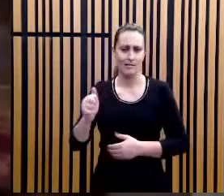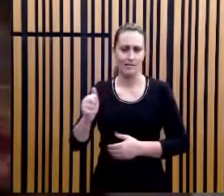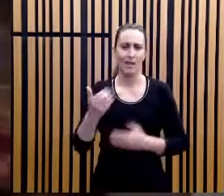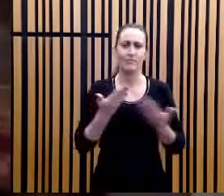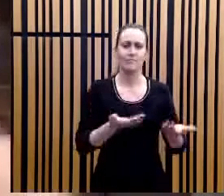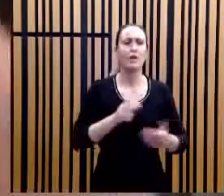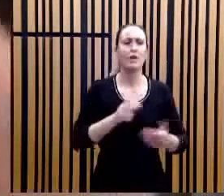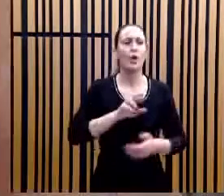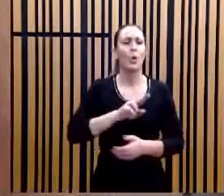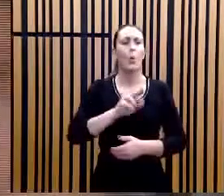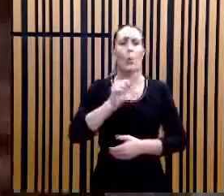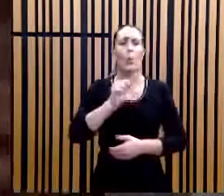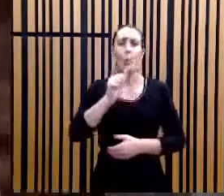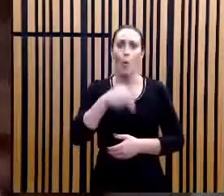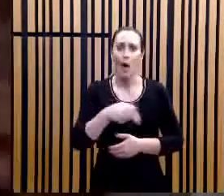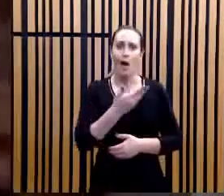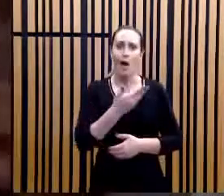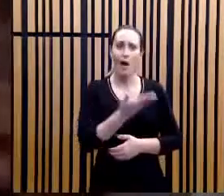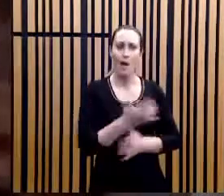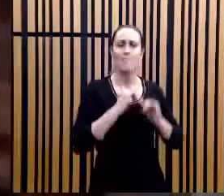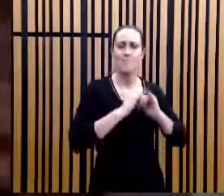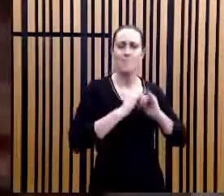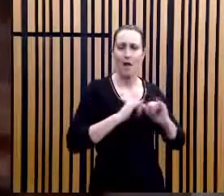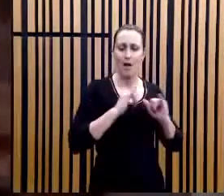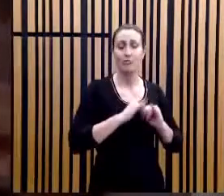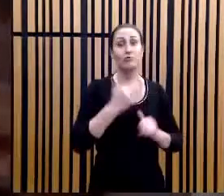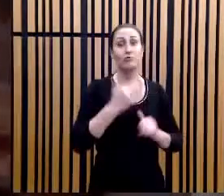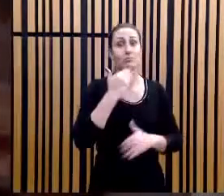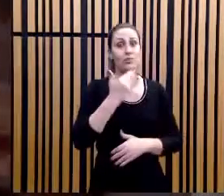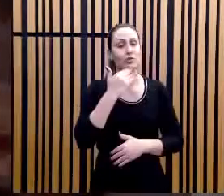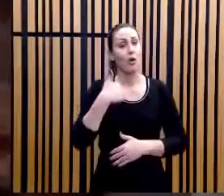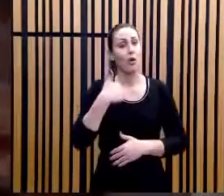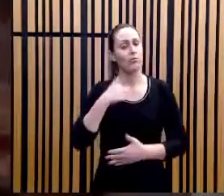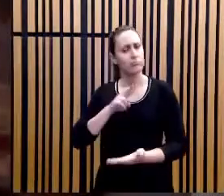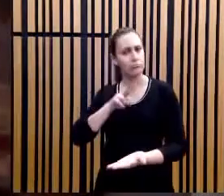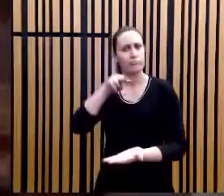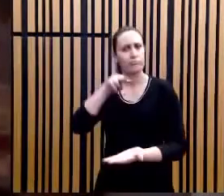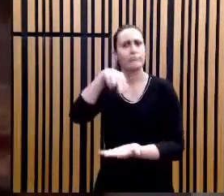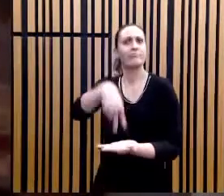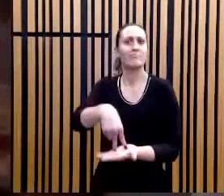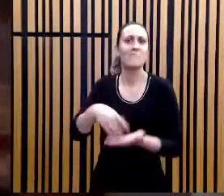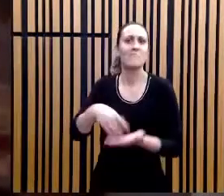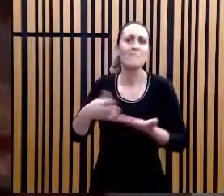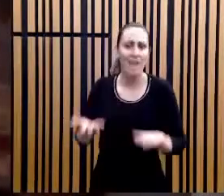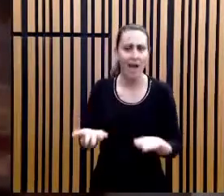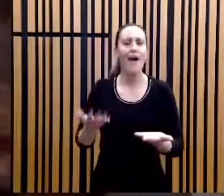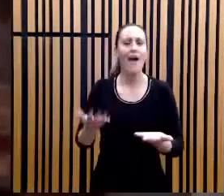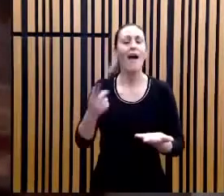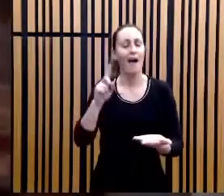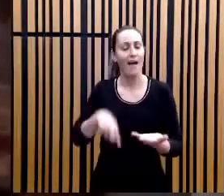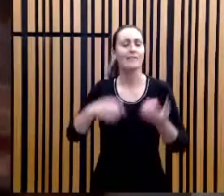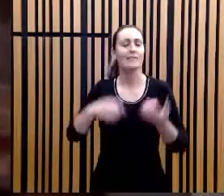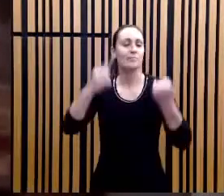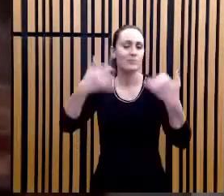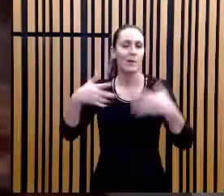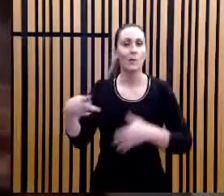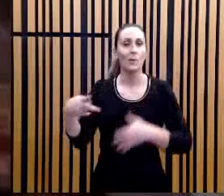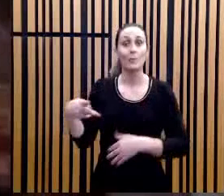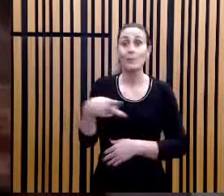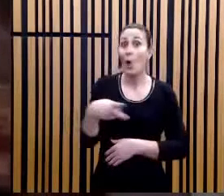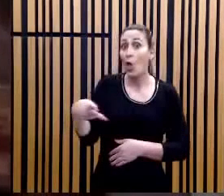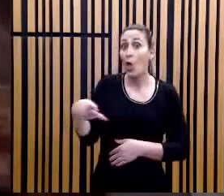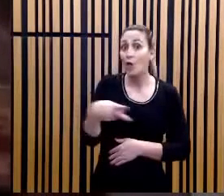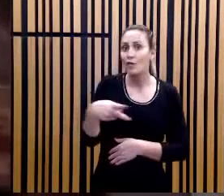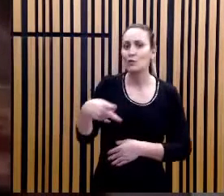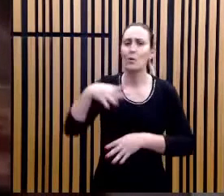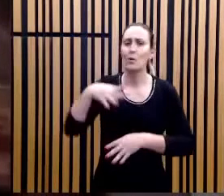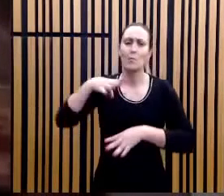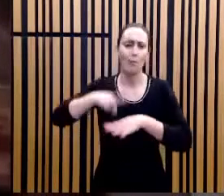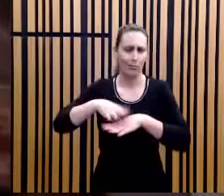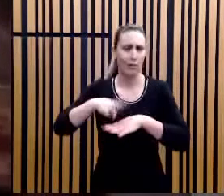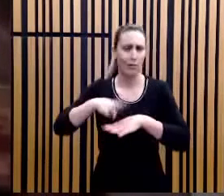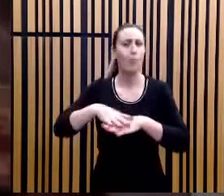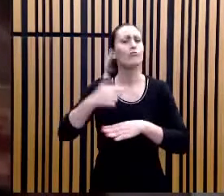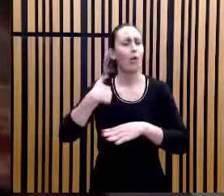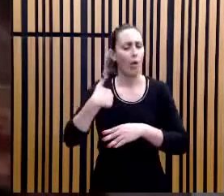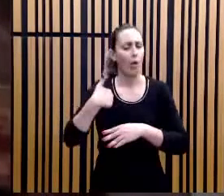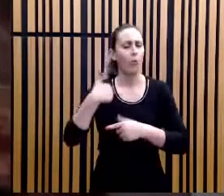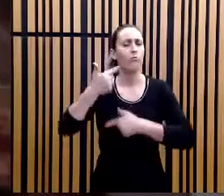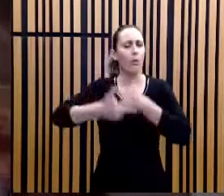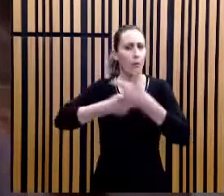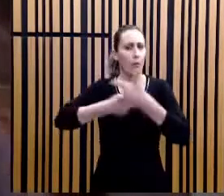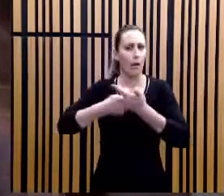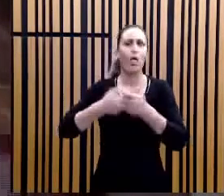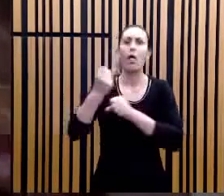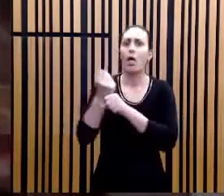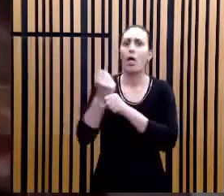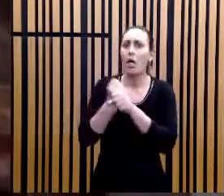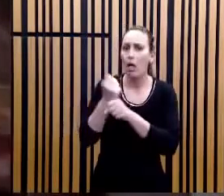todas as pessoas me pediram que viesse até aqui na condição de professor de matemática. Eu trabalhei durante muitos anos, muitos anos mesmo,